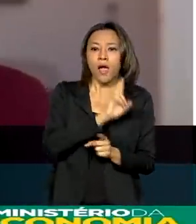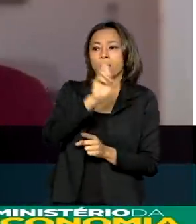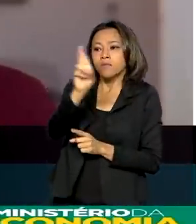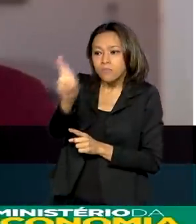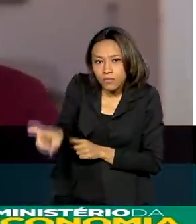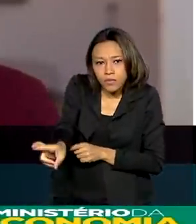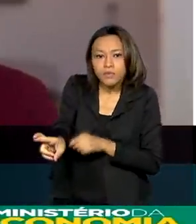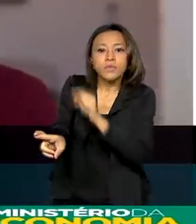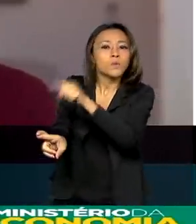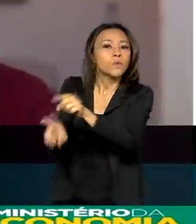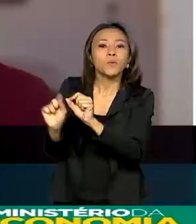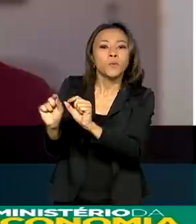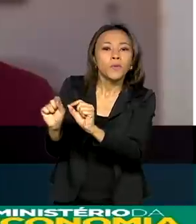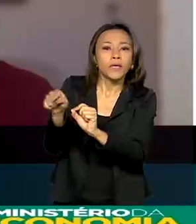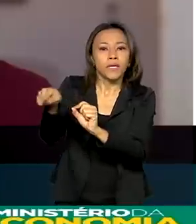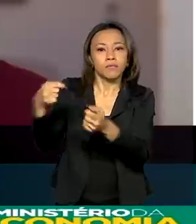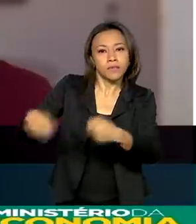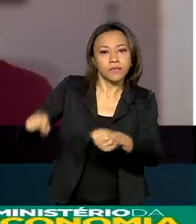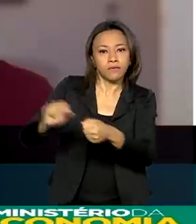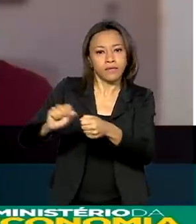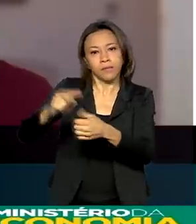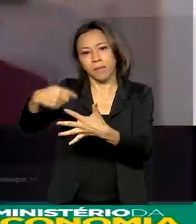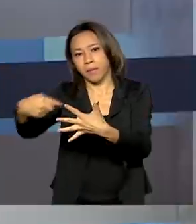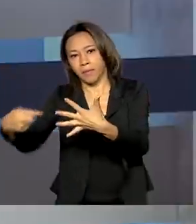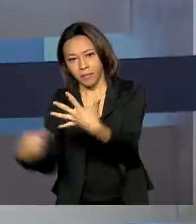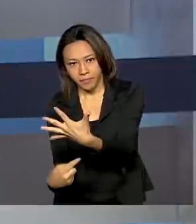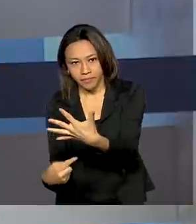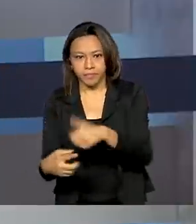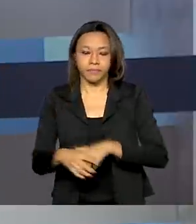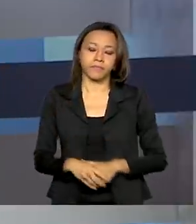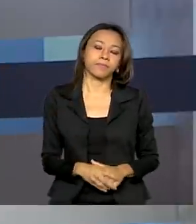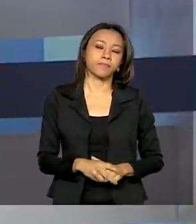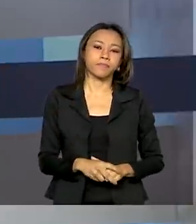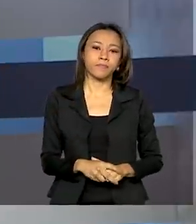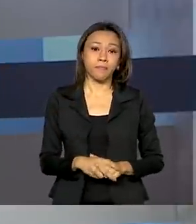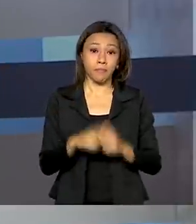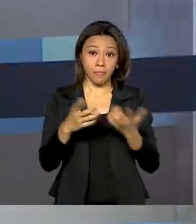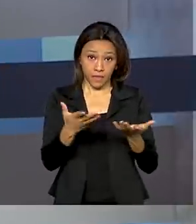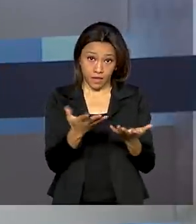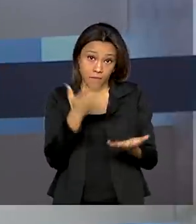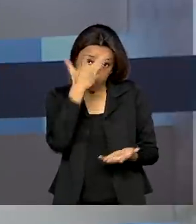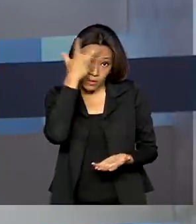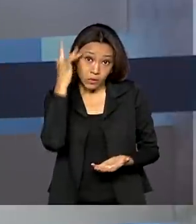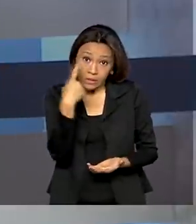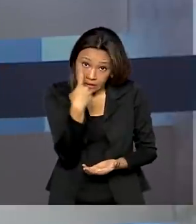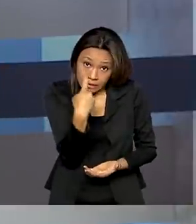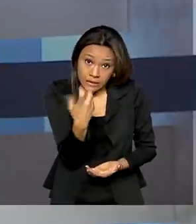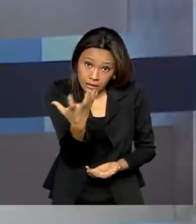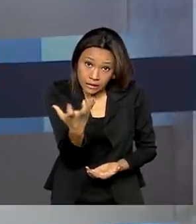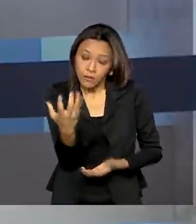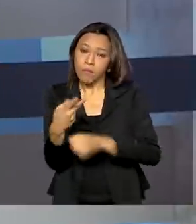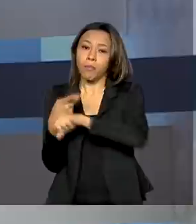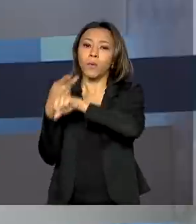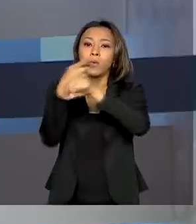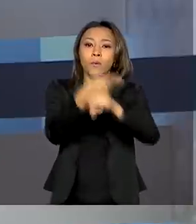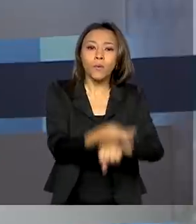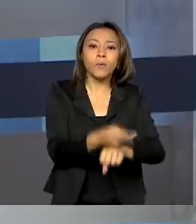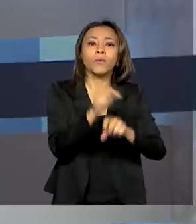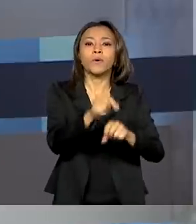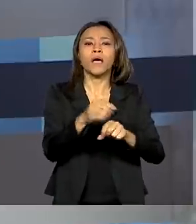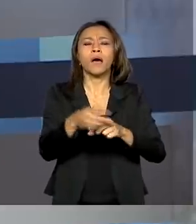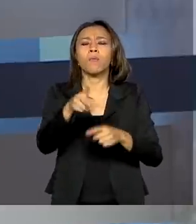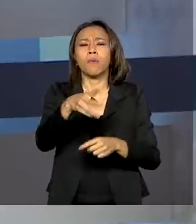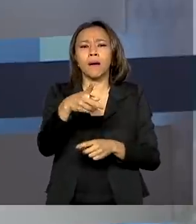aderentes à sua condição. Os interessados podem ir a uma unidade da Procuradoria da